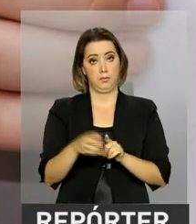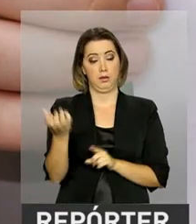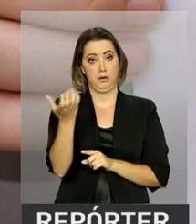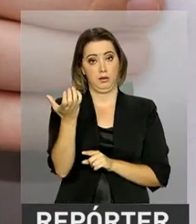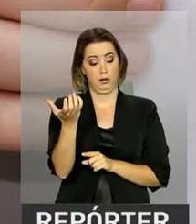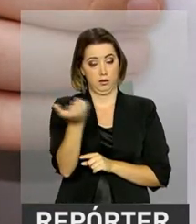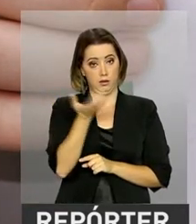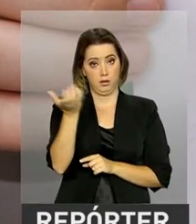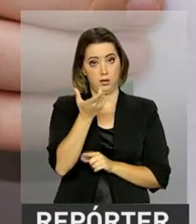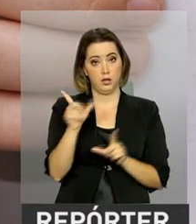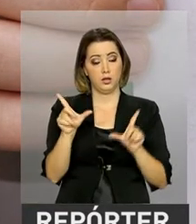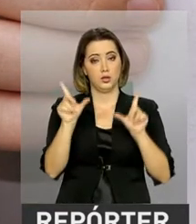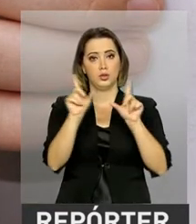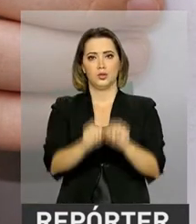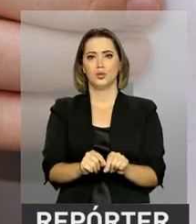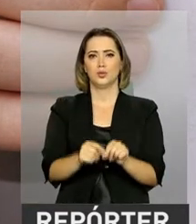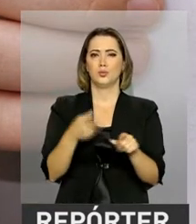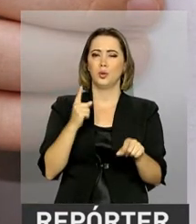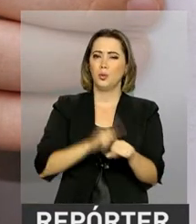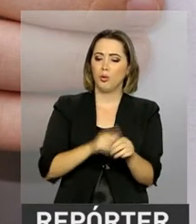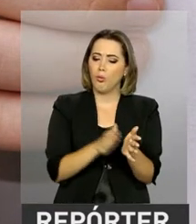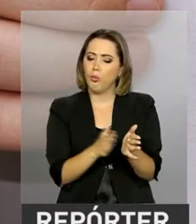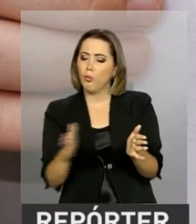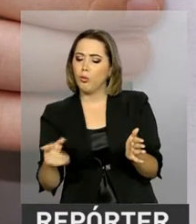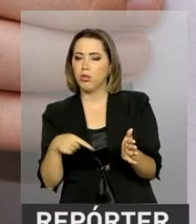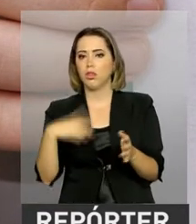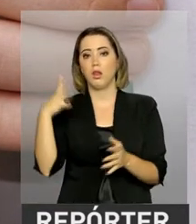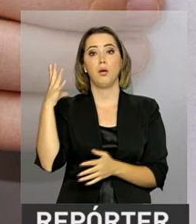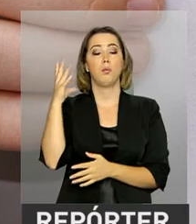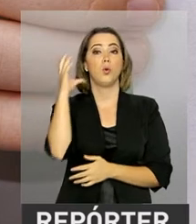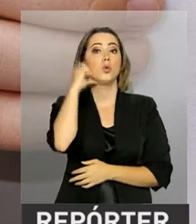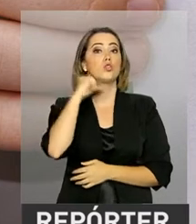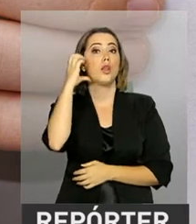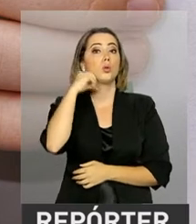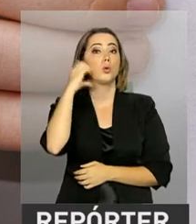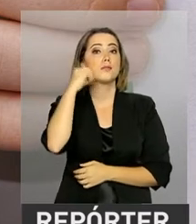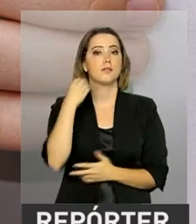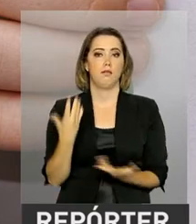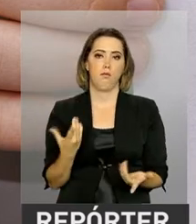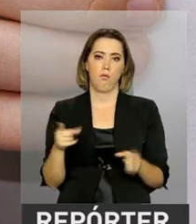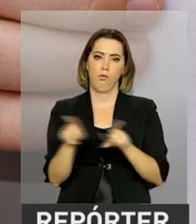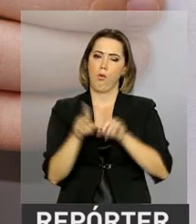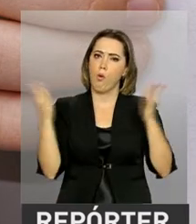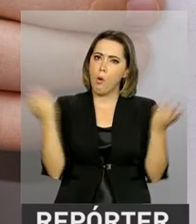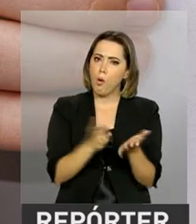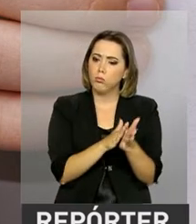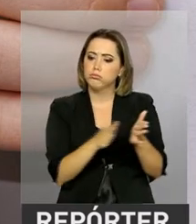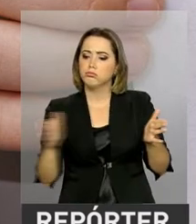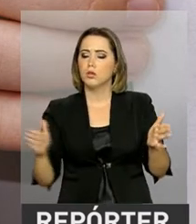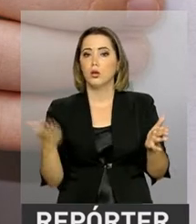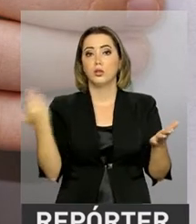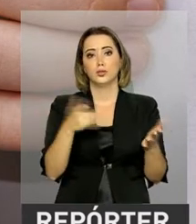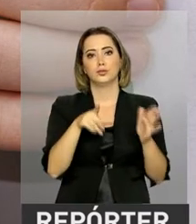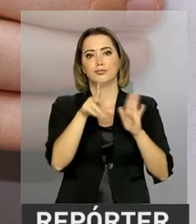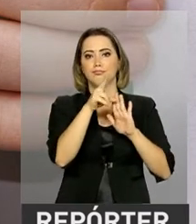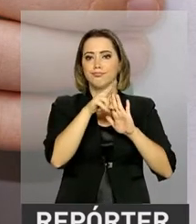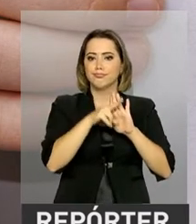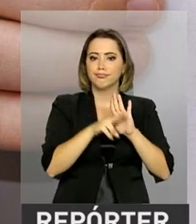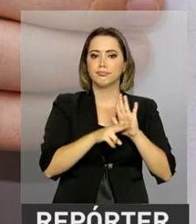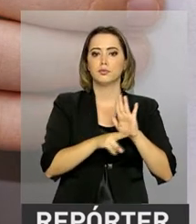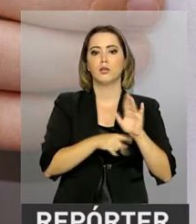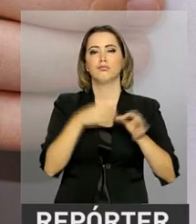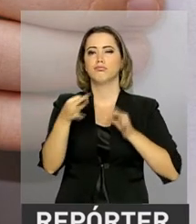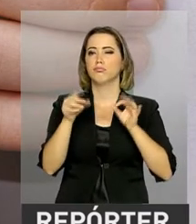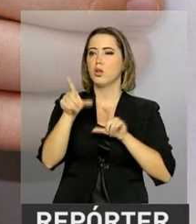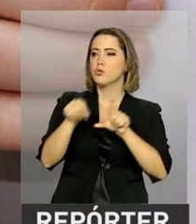obstáculos para adoção no Brasil com prazos únicos para a conclusão do processo, que atualmente são definidos caso a caso